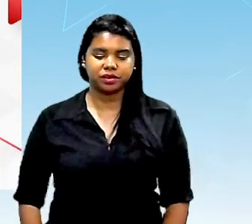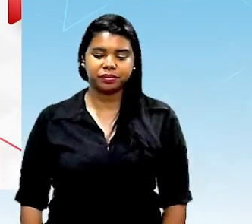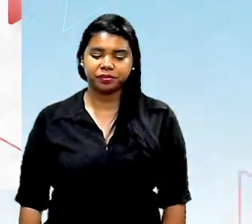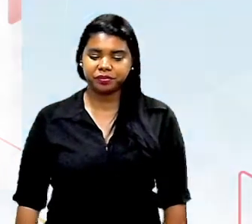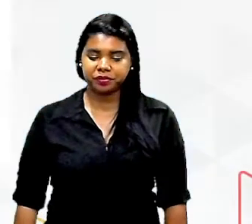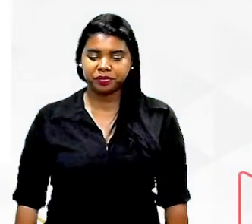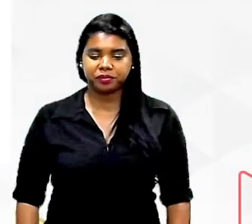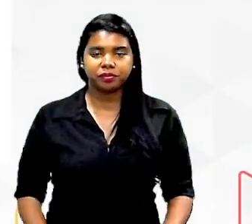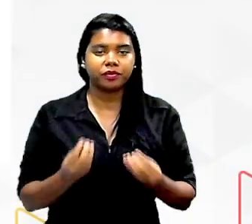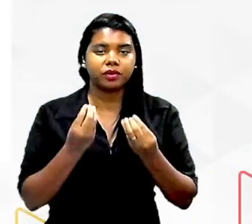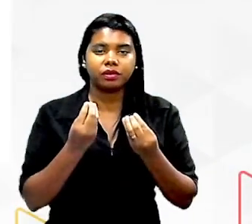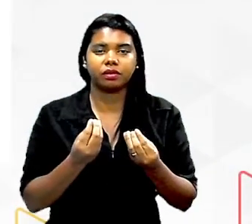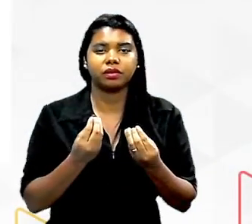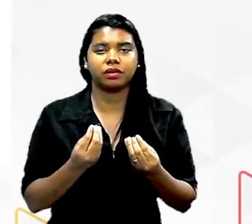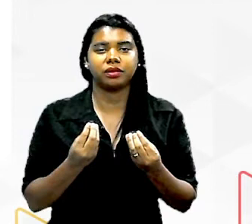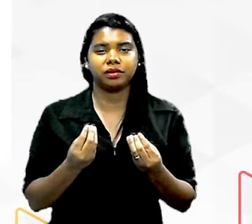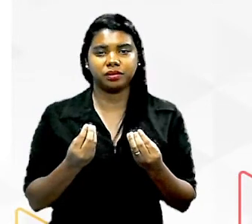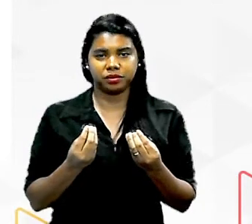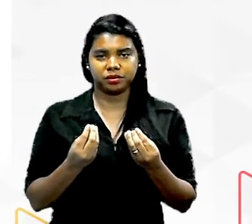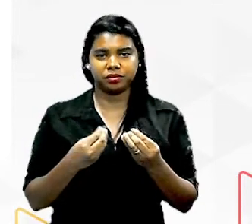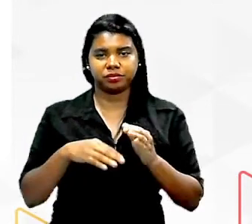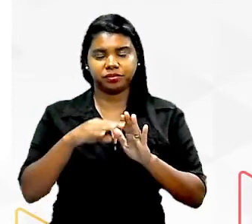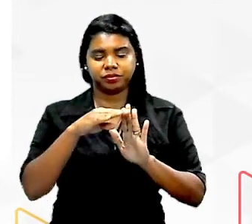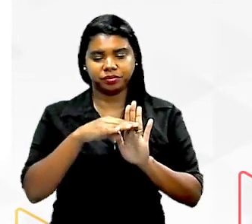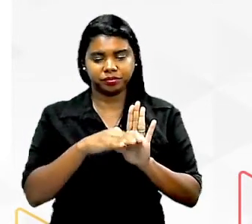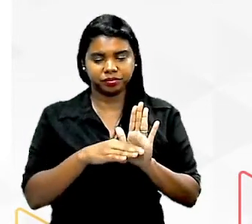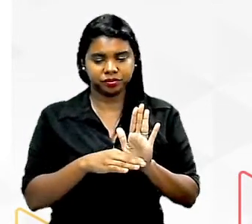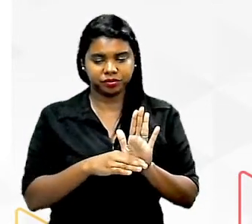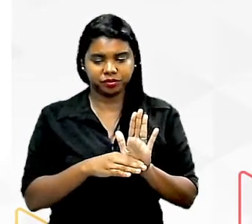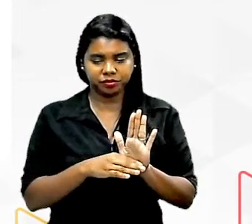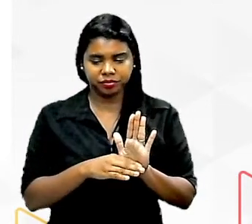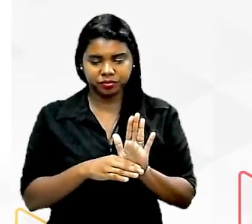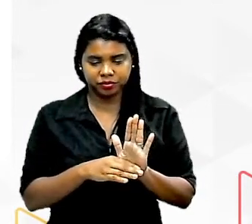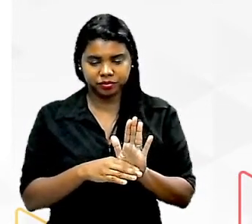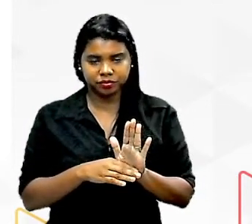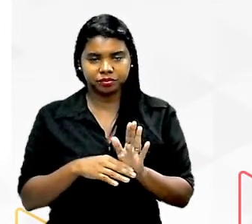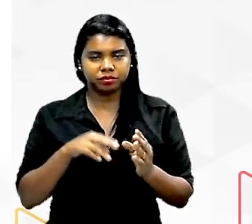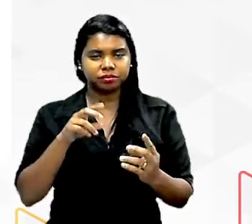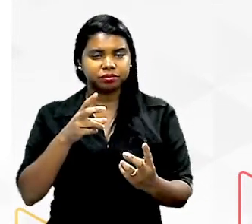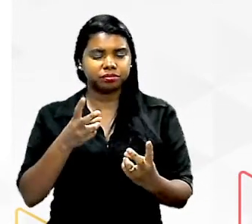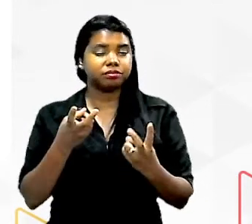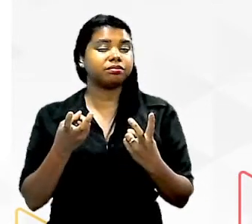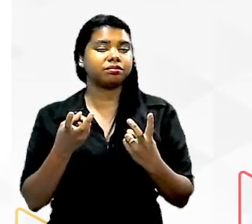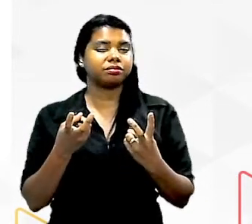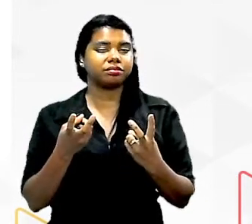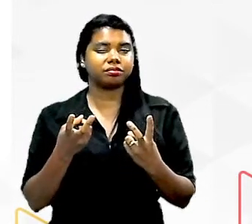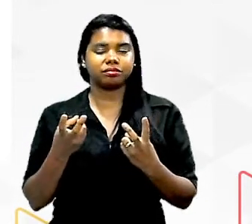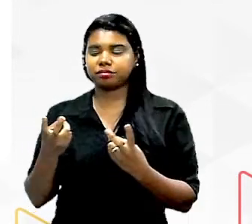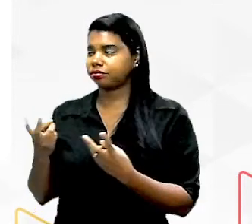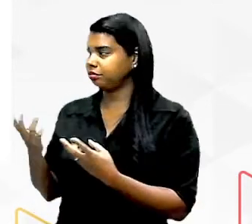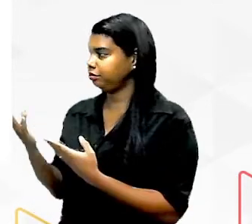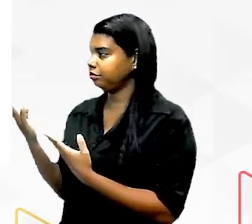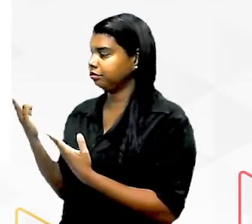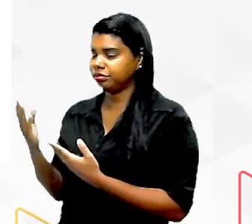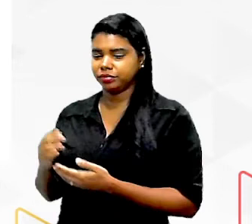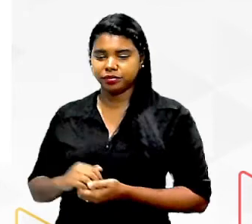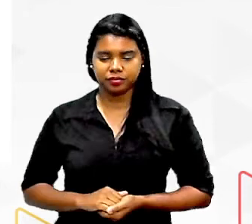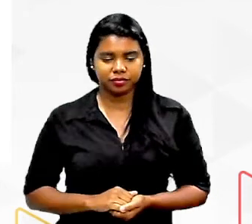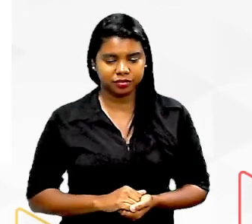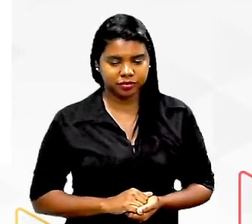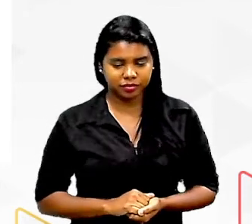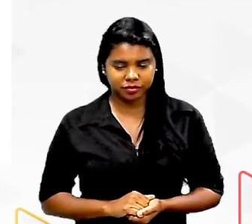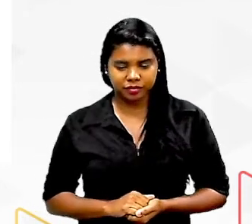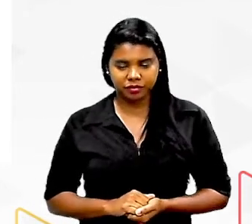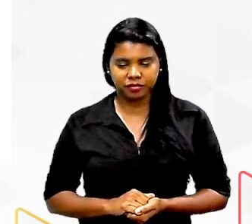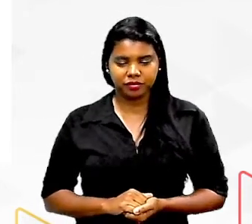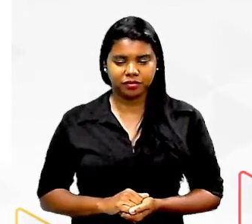como que esses lipídios vão ser classificados e como que eu os identifico lipídios via de regra são ácidos carbox